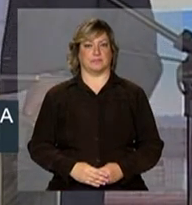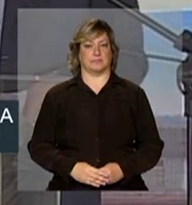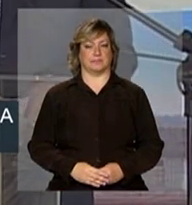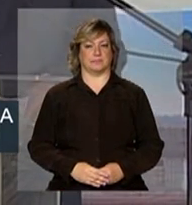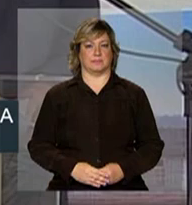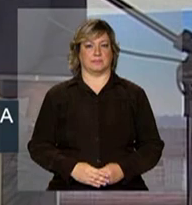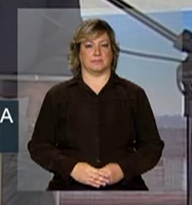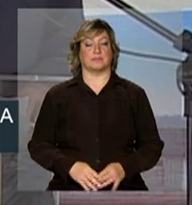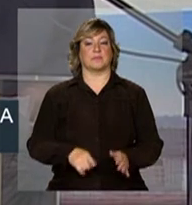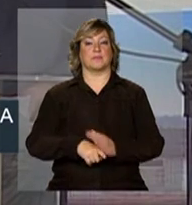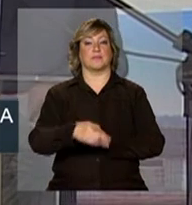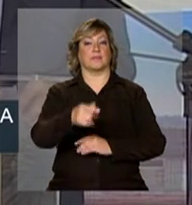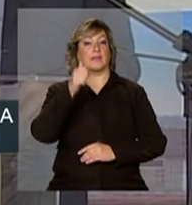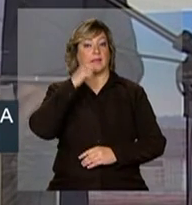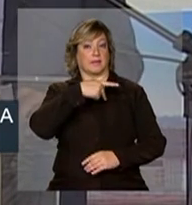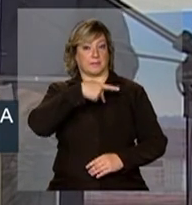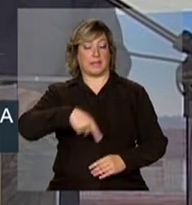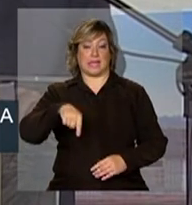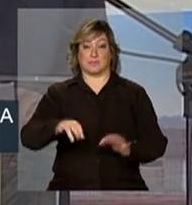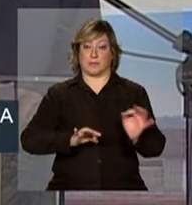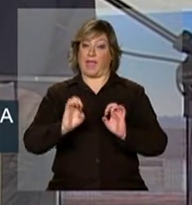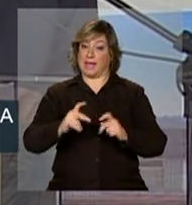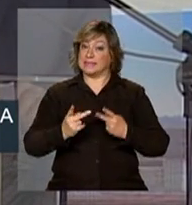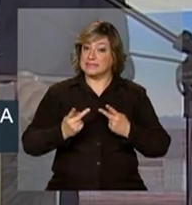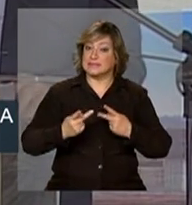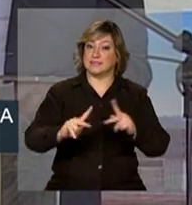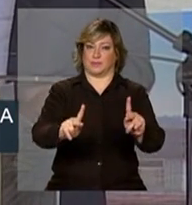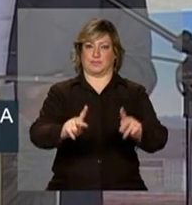E, senhora presidenta, esse projeto é seu.